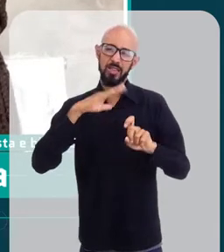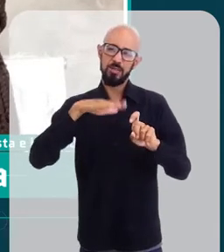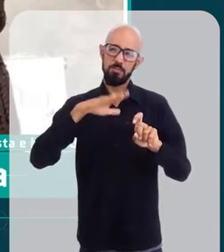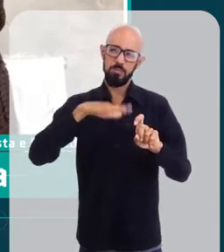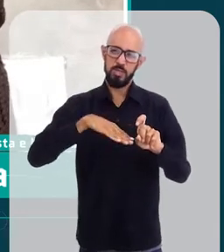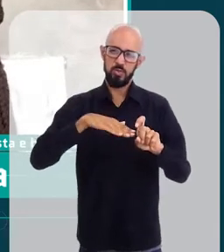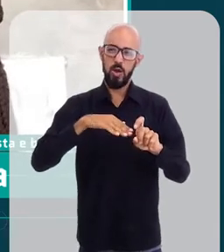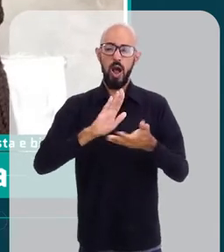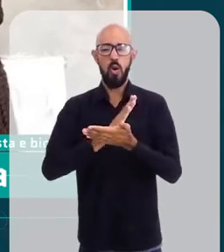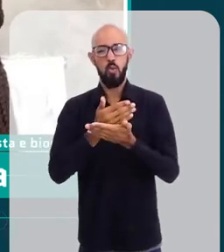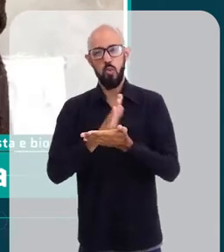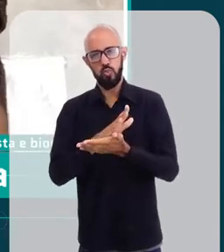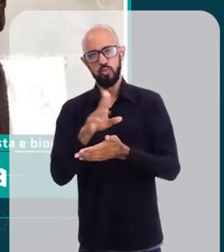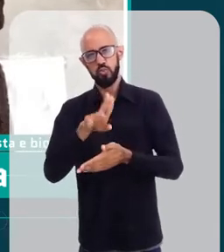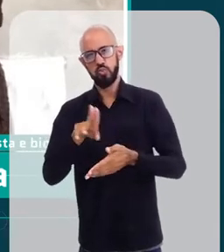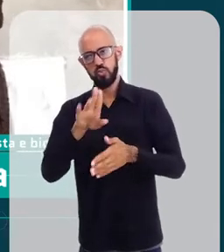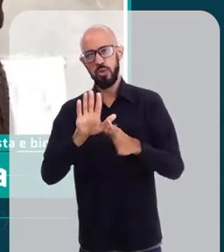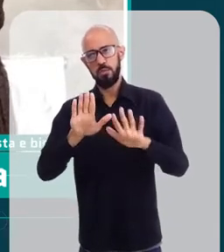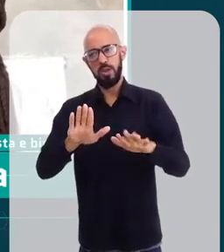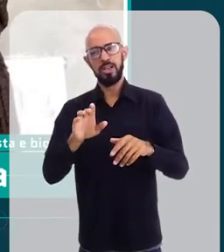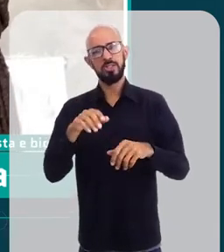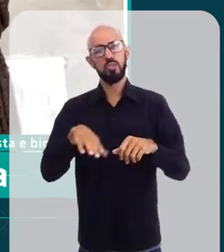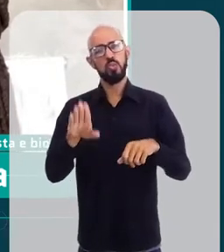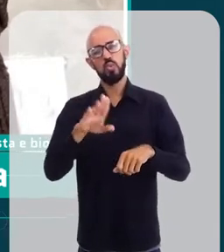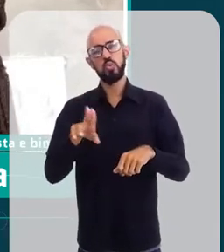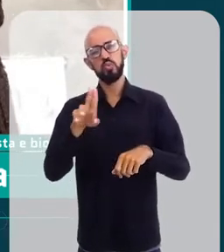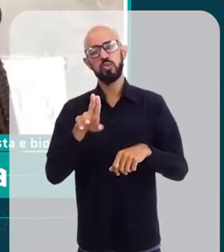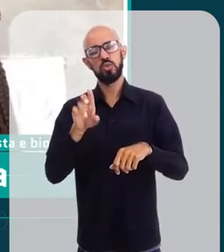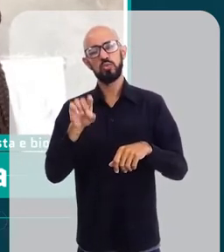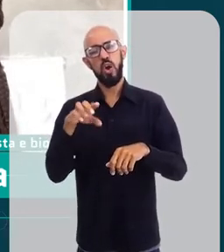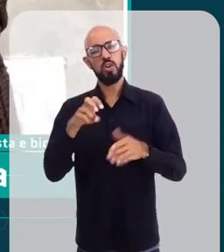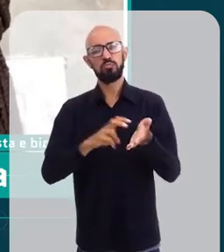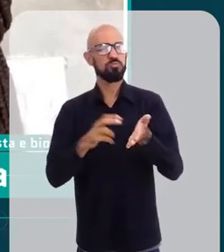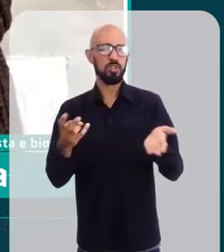tem aquelas pessoas que protegem, mas só fazem uma vez só o dia.